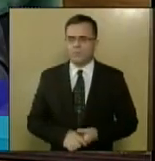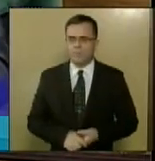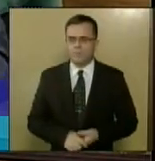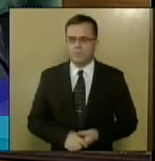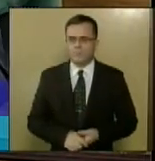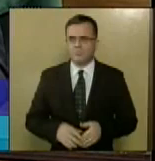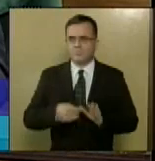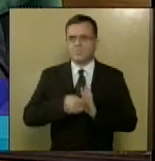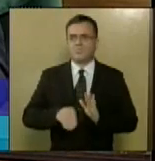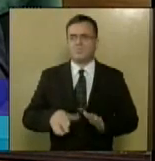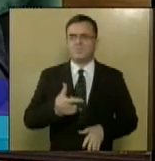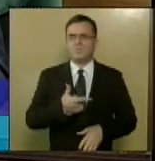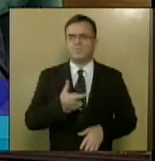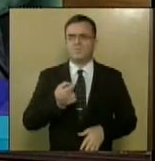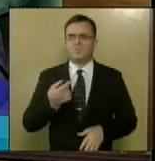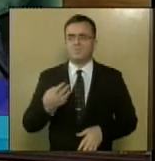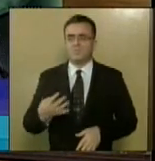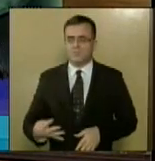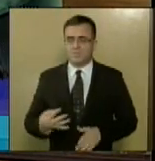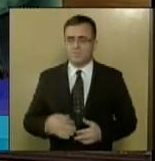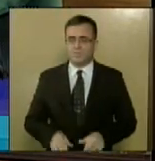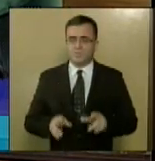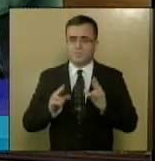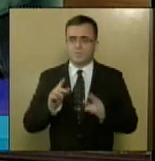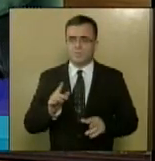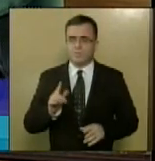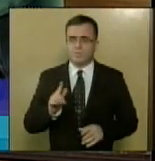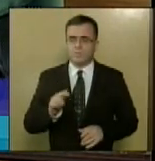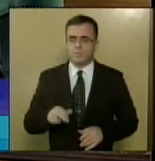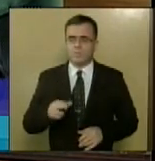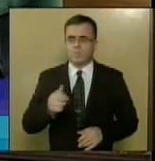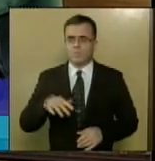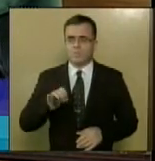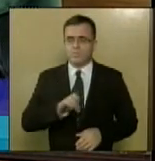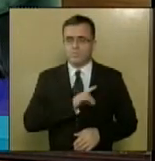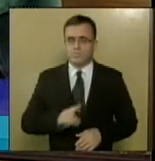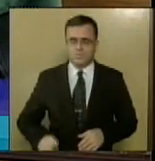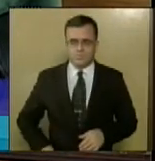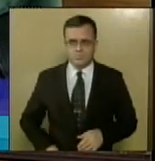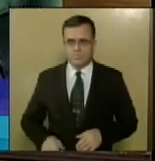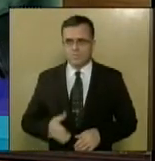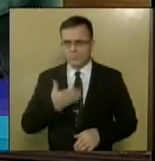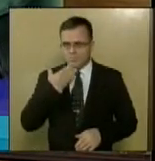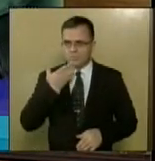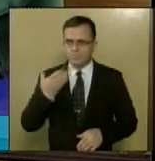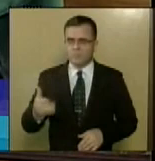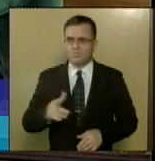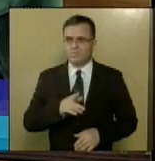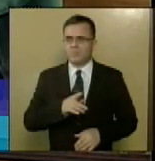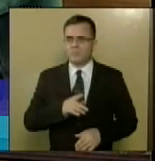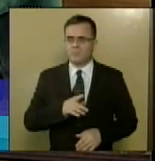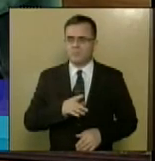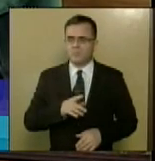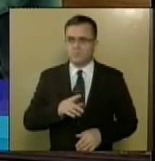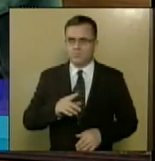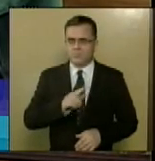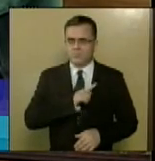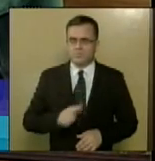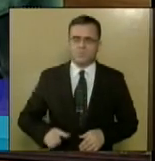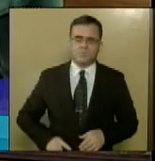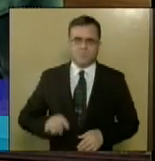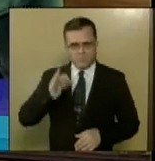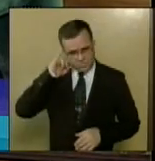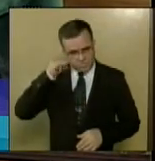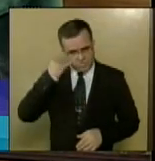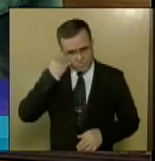Indicação de número 204, de autoria do deputado Garibaldi Mendonça. Excelentíssimo senhor Jackson Barreto de Lima. Com cópia para o diretor